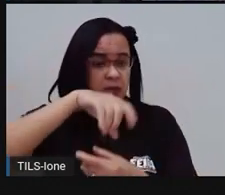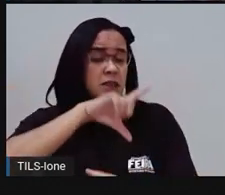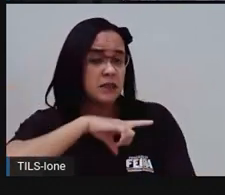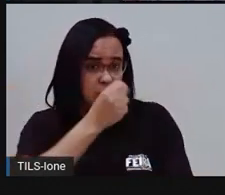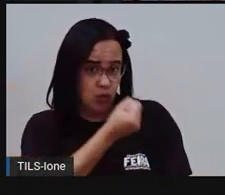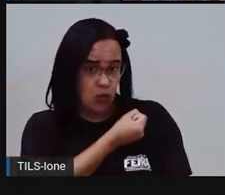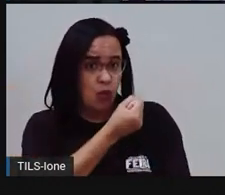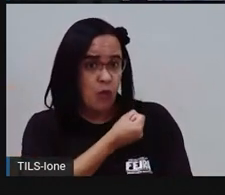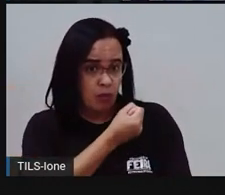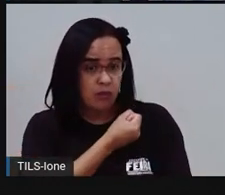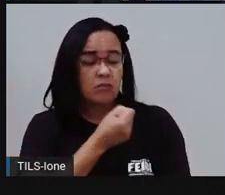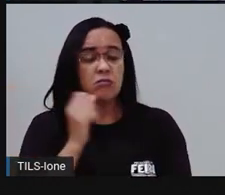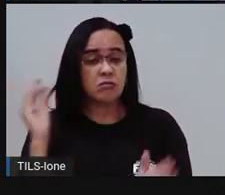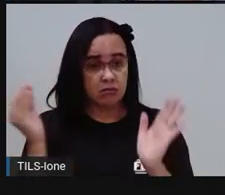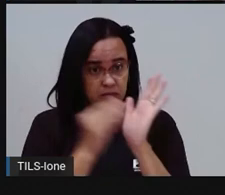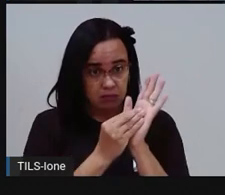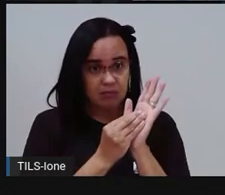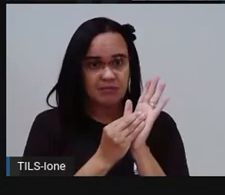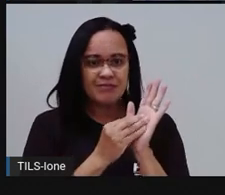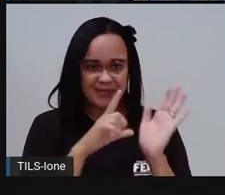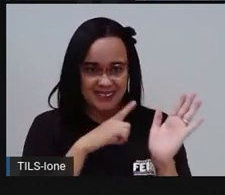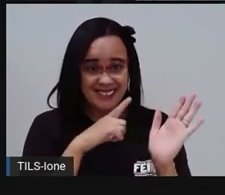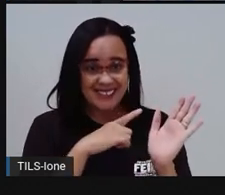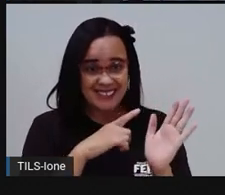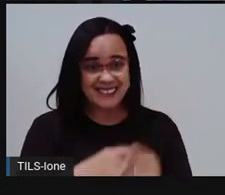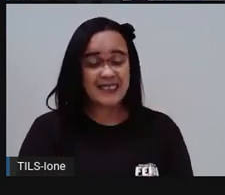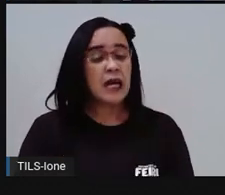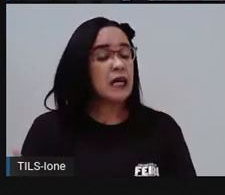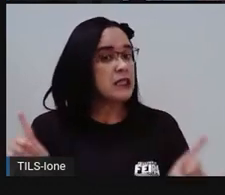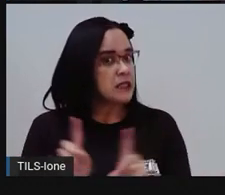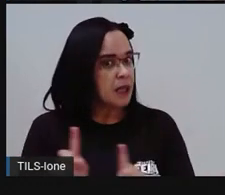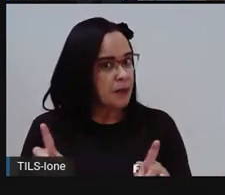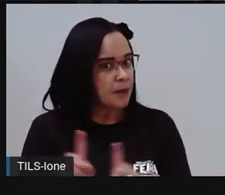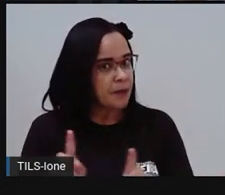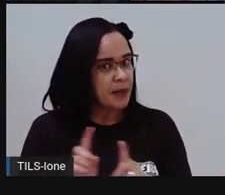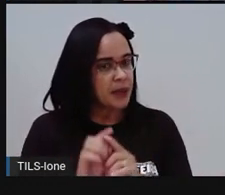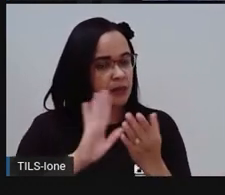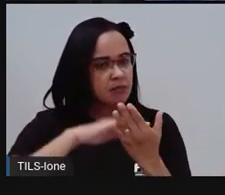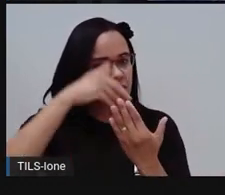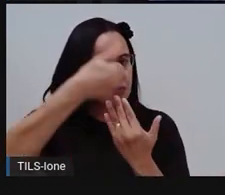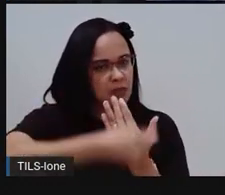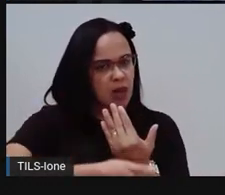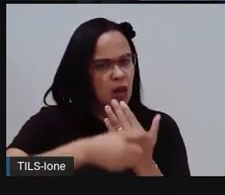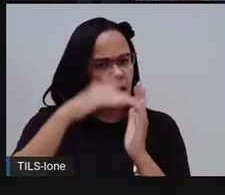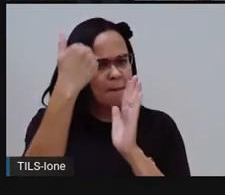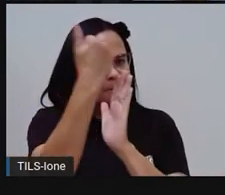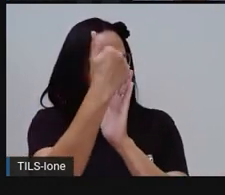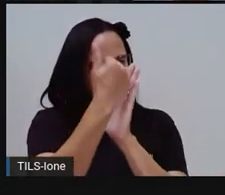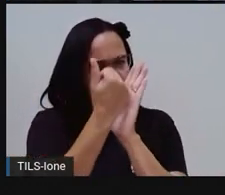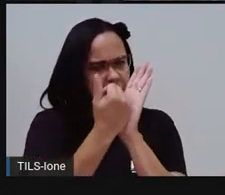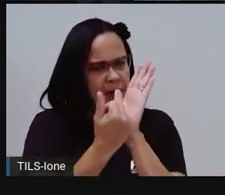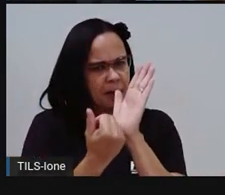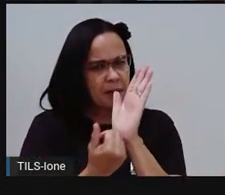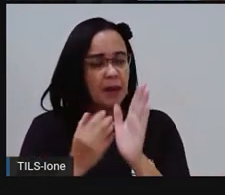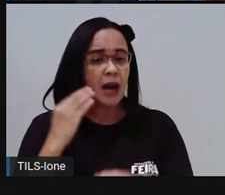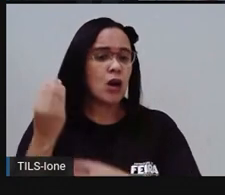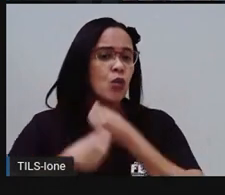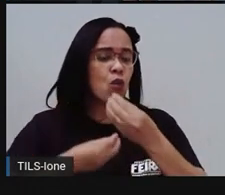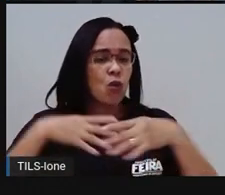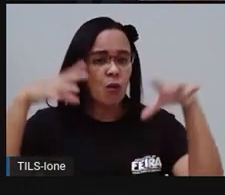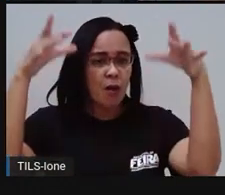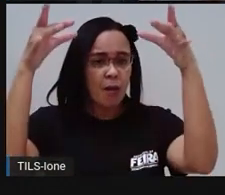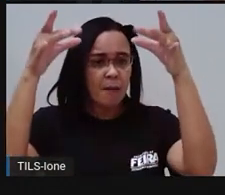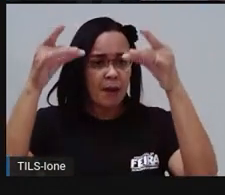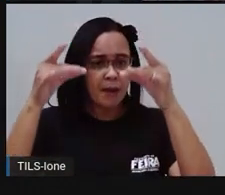números aí dessa conta. Além disso, na outra parte, a vai ver detalhando cada coisa,